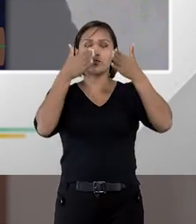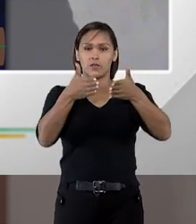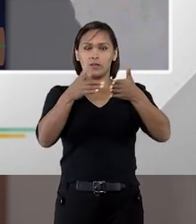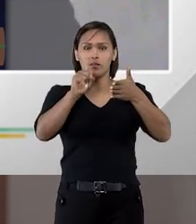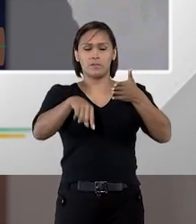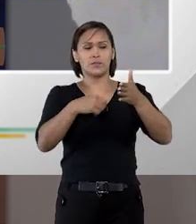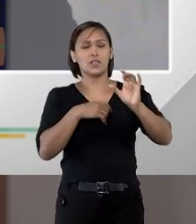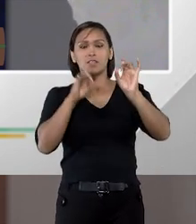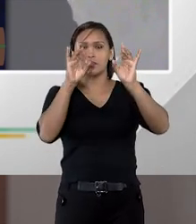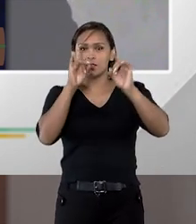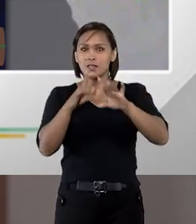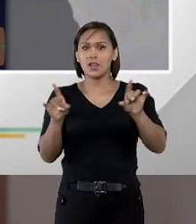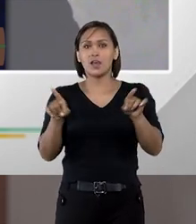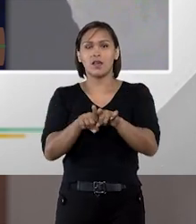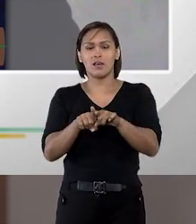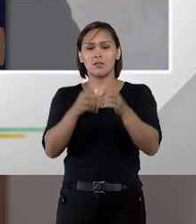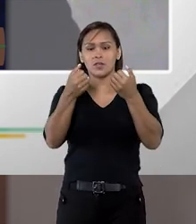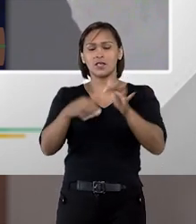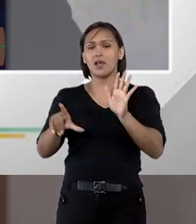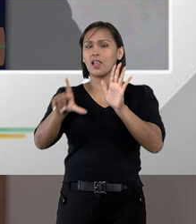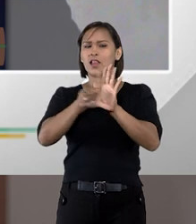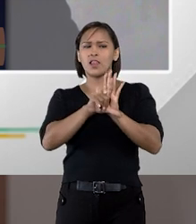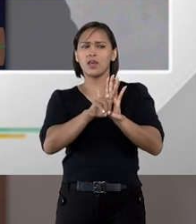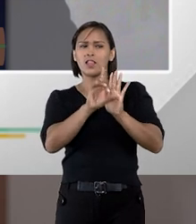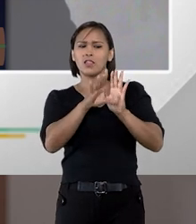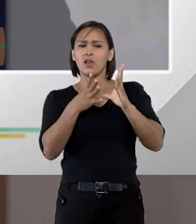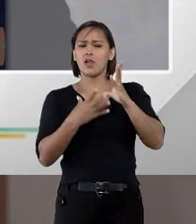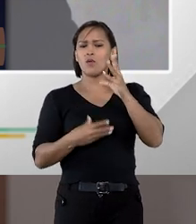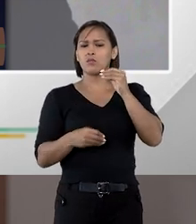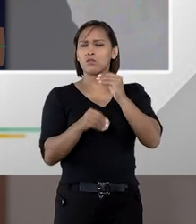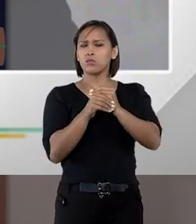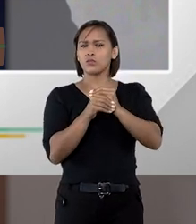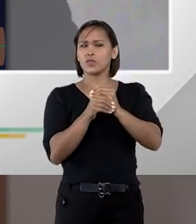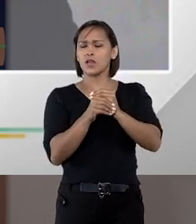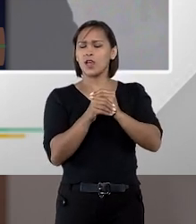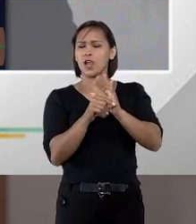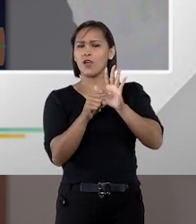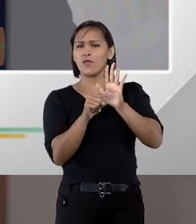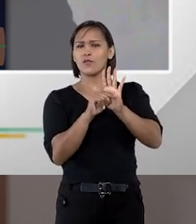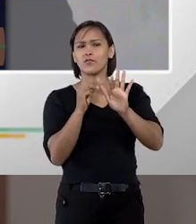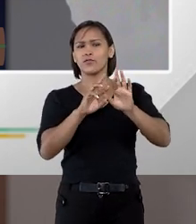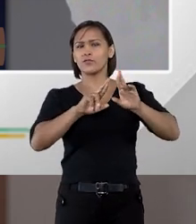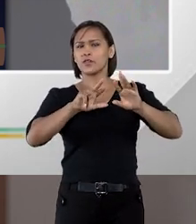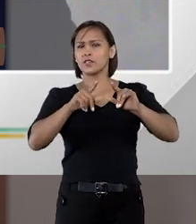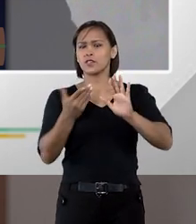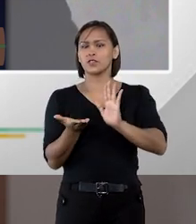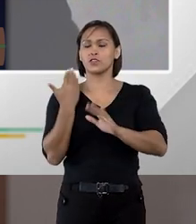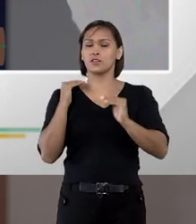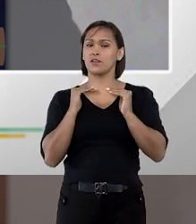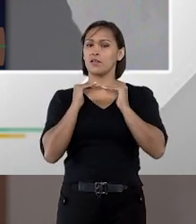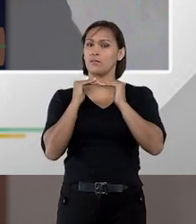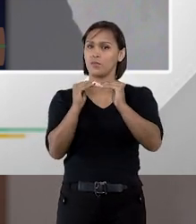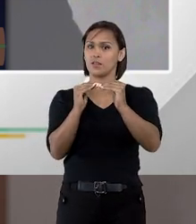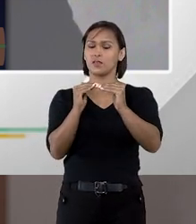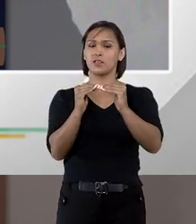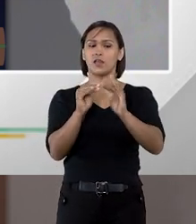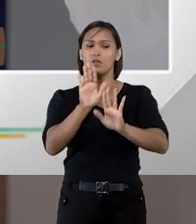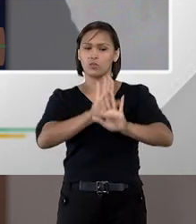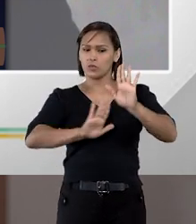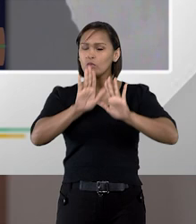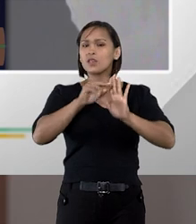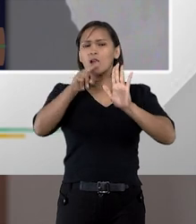enfoque. Foi para destacar tão somente que essa lei, ela não é completamente disruptiva. Essa lei, ela mantém ou